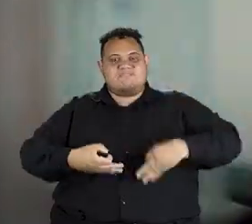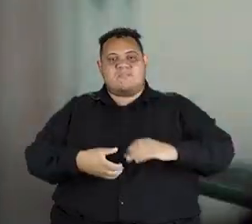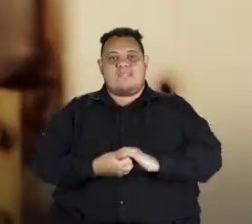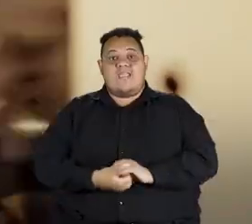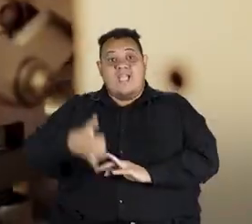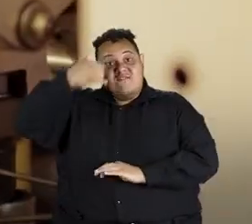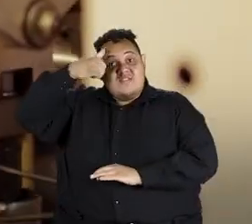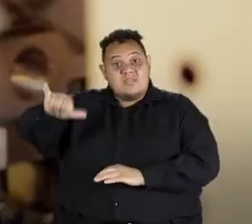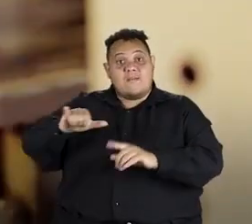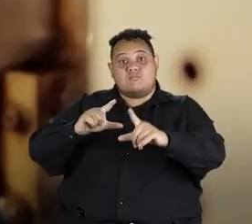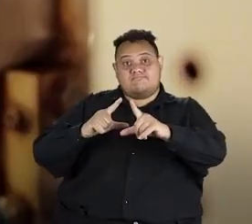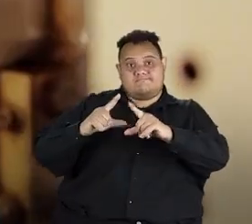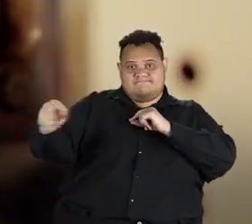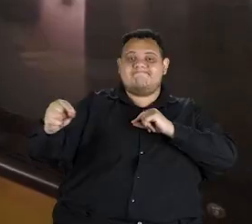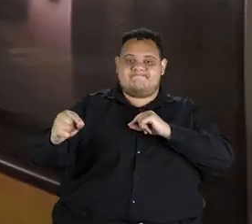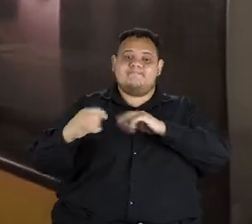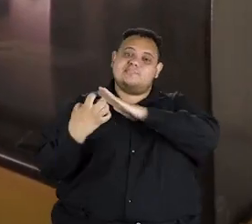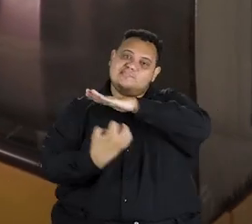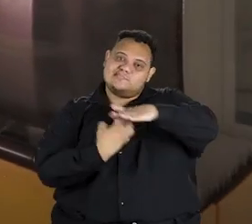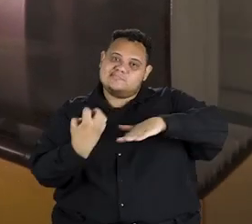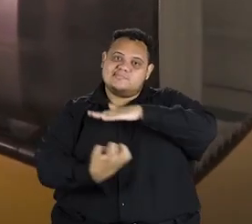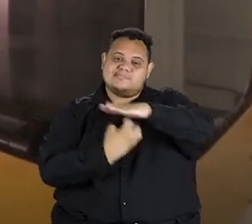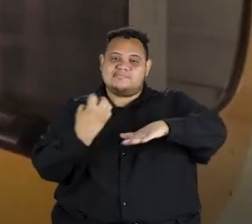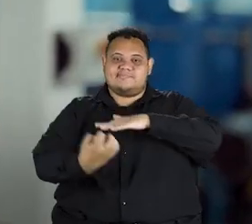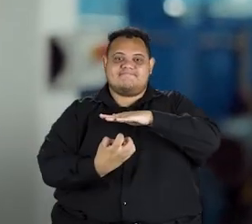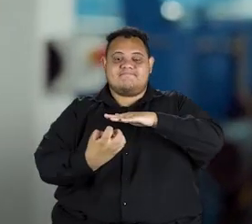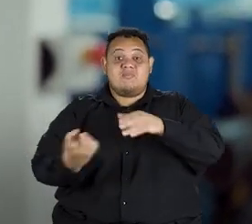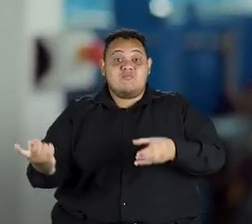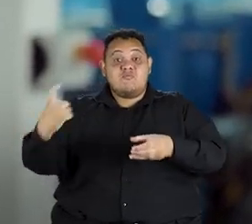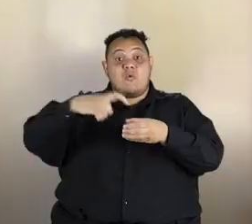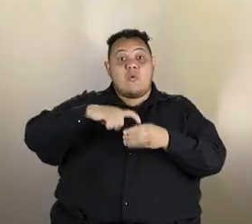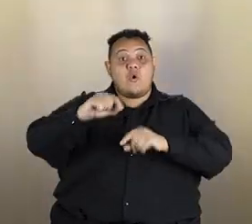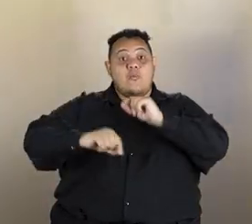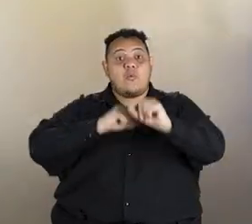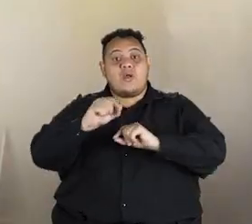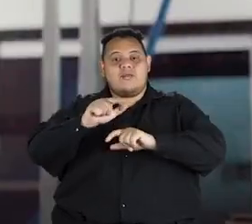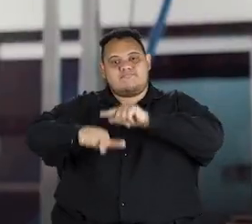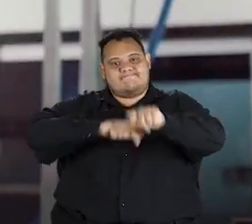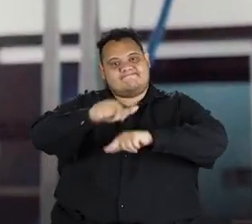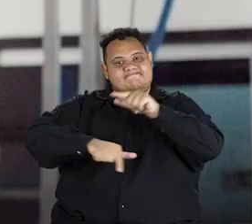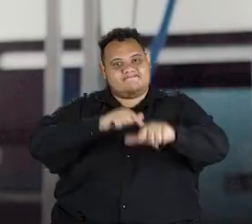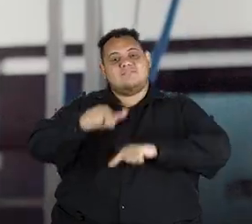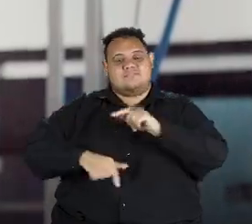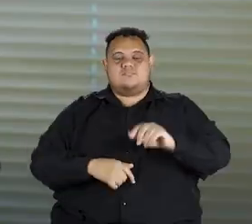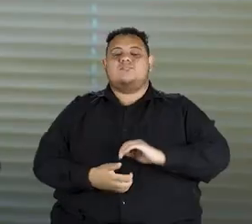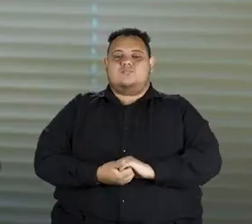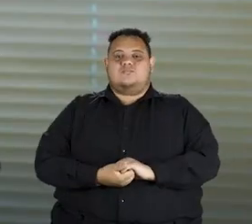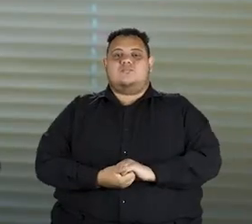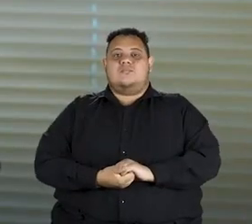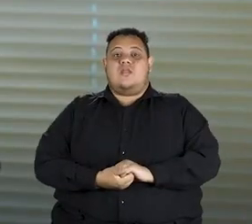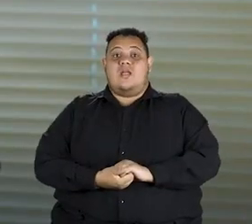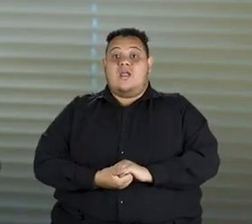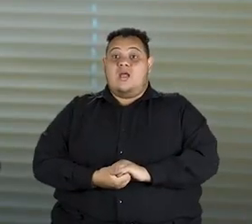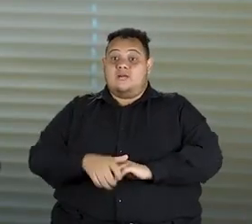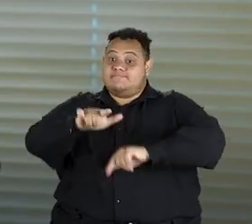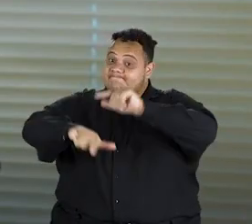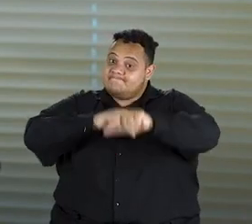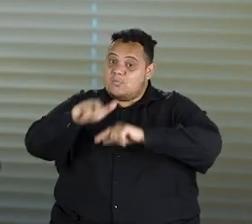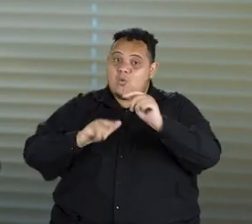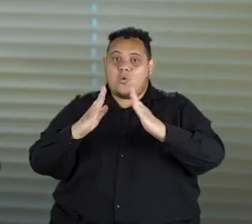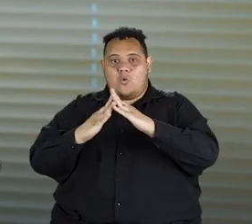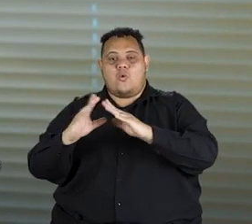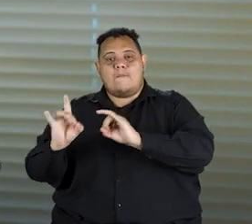Evitamos a fuga de empresas e retomamos a geração de empregos. Ela fez coisas pelo